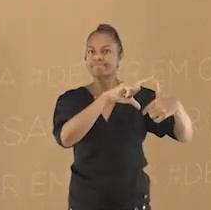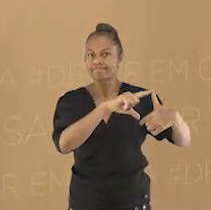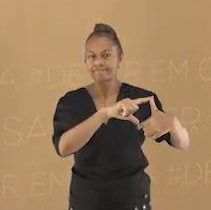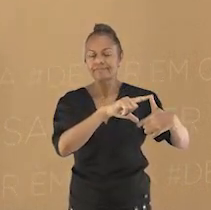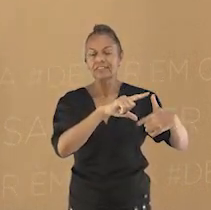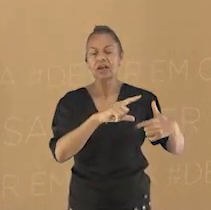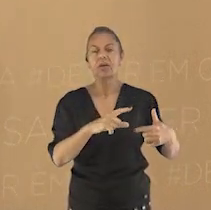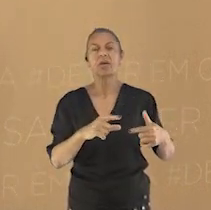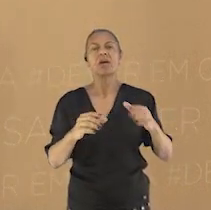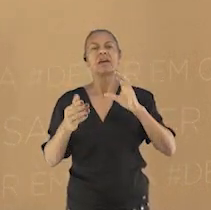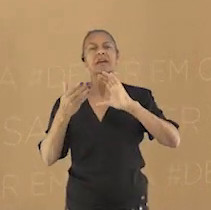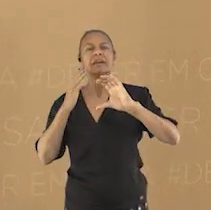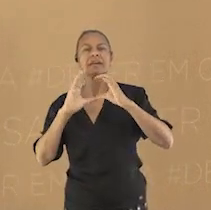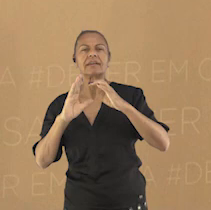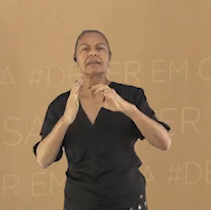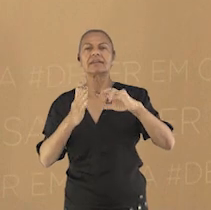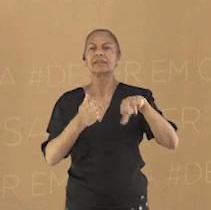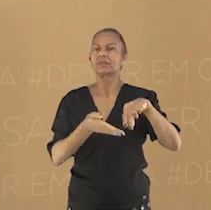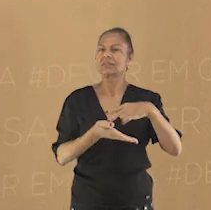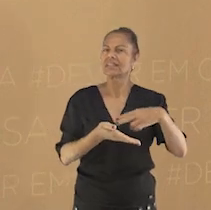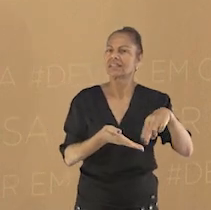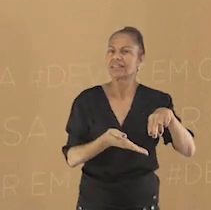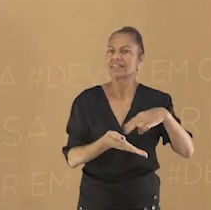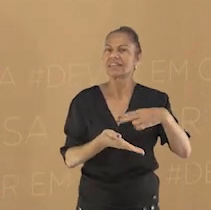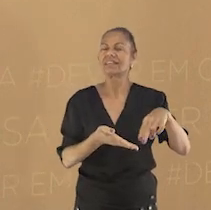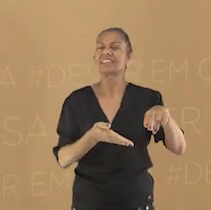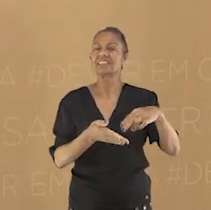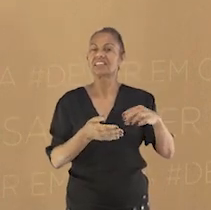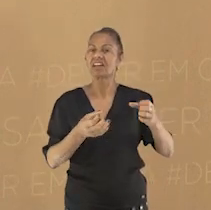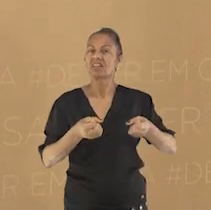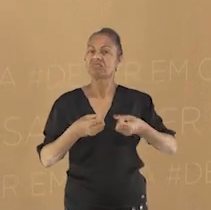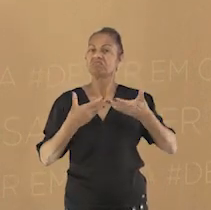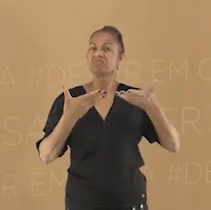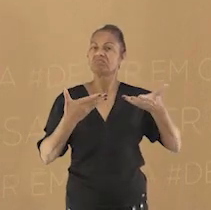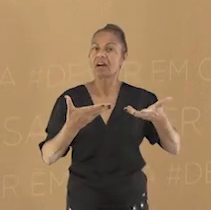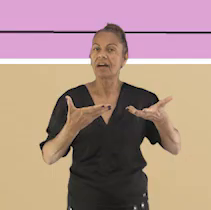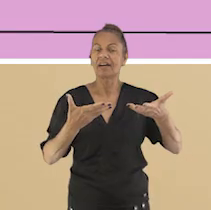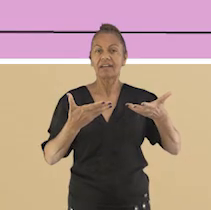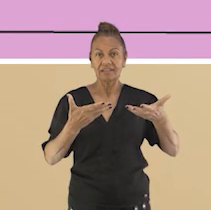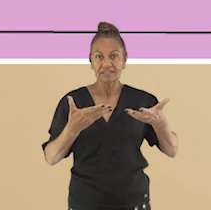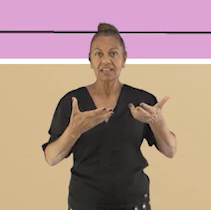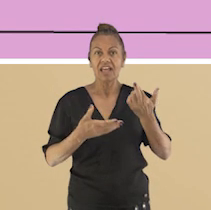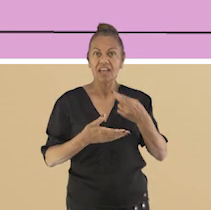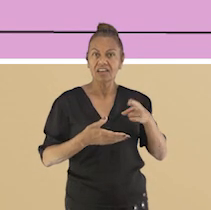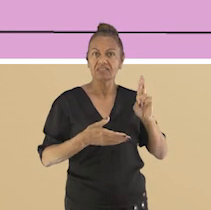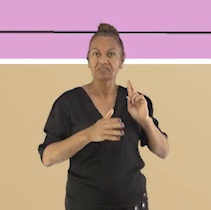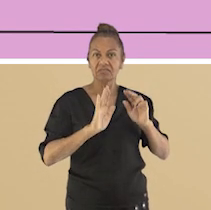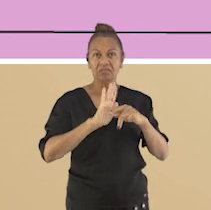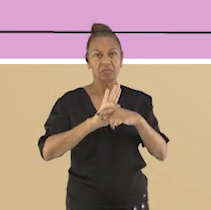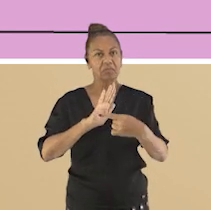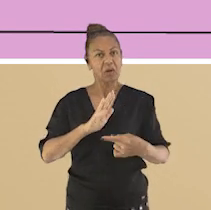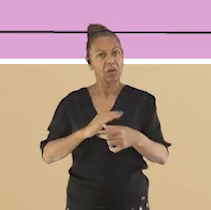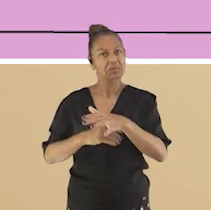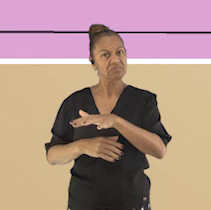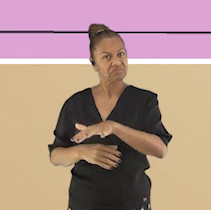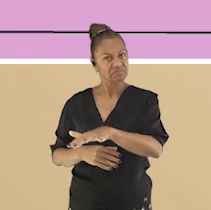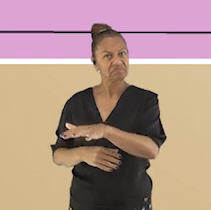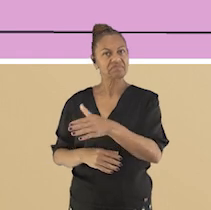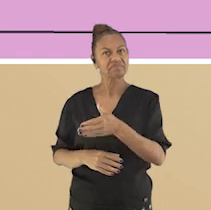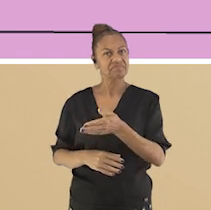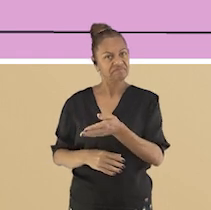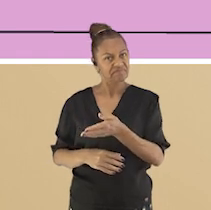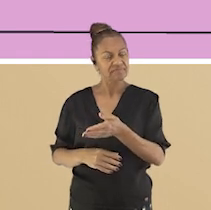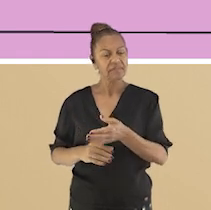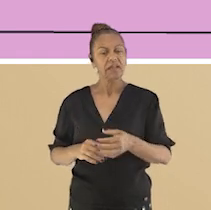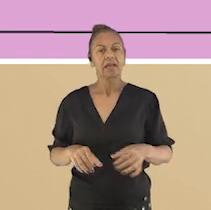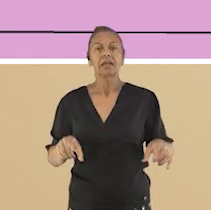também estão muito presentes nas manifestações religiosas desses povos. Isso também acontece nas religiões